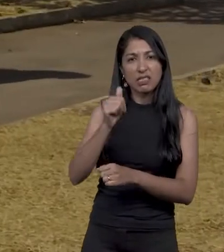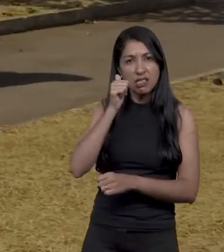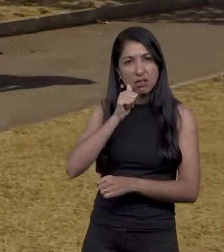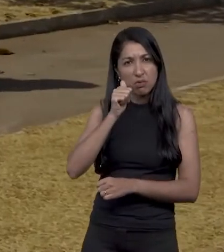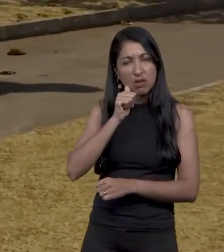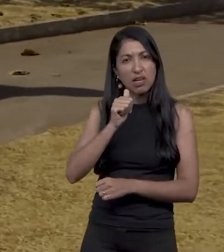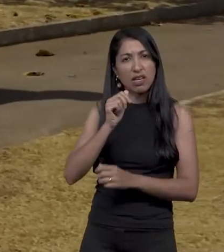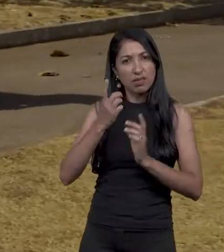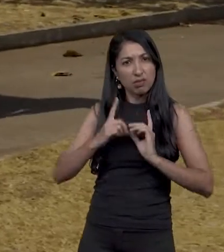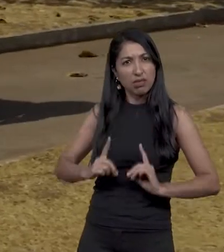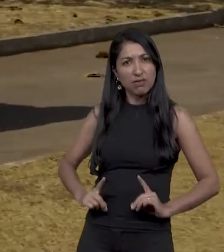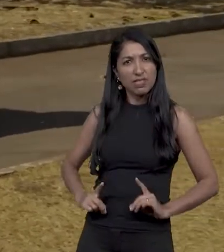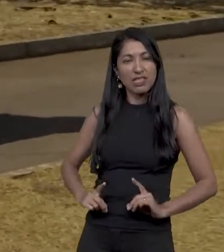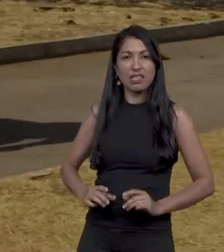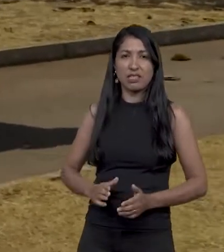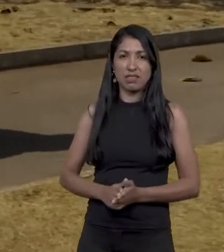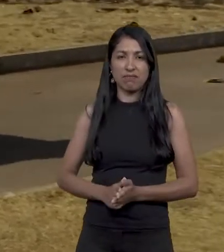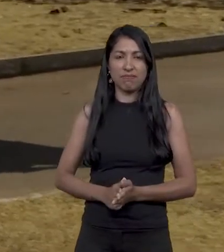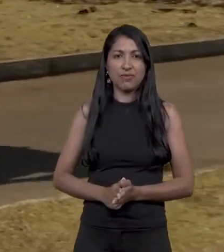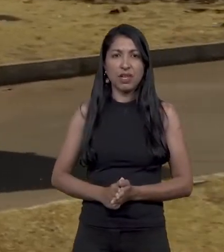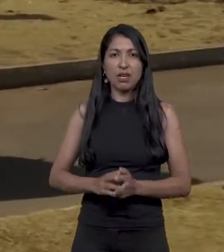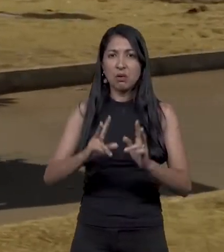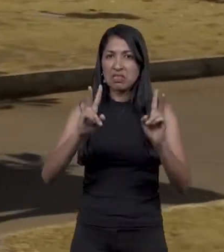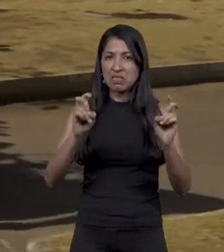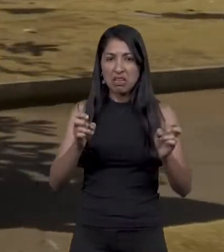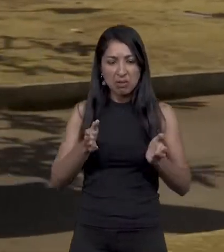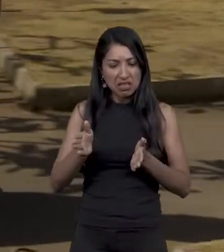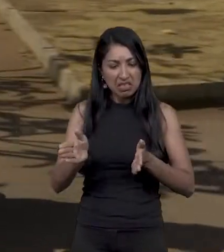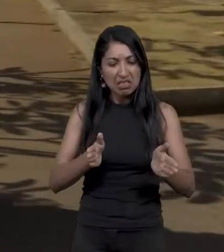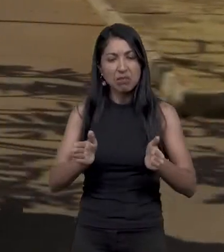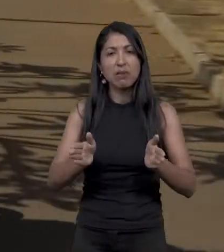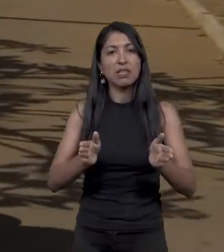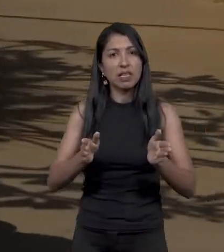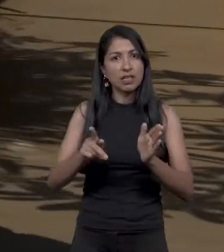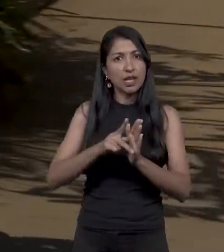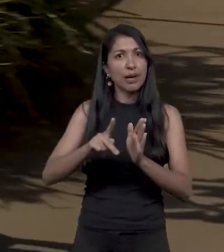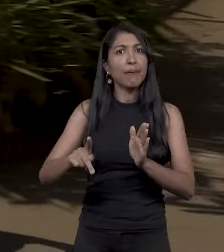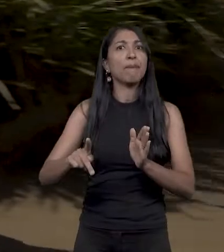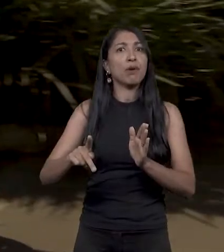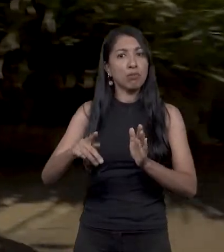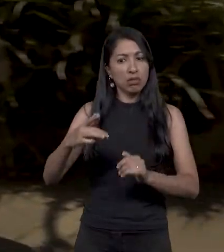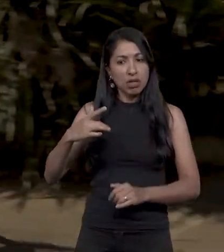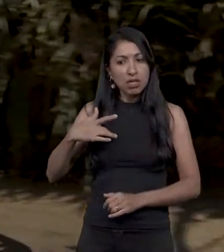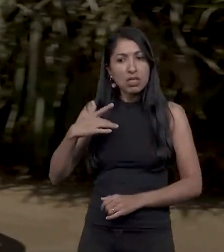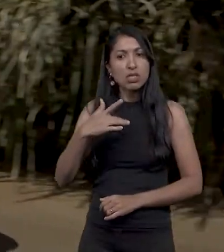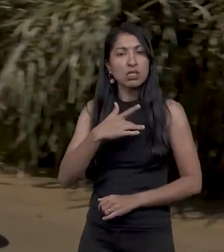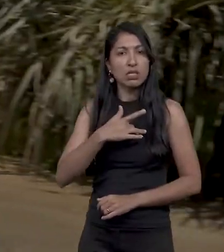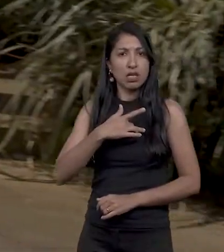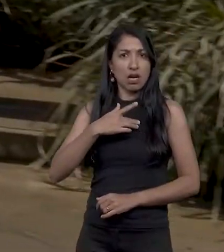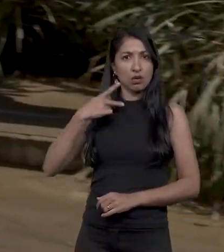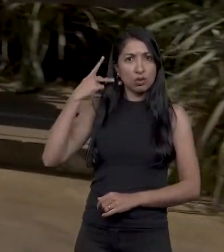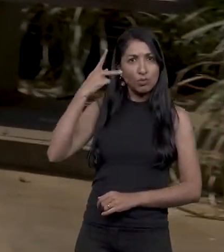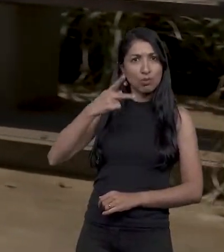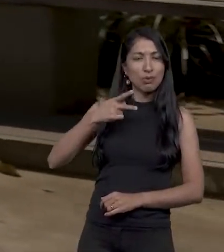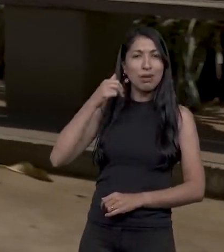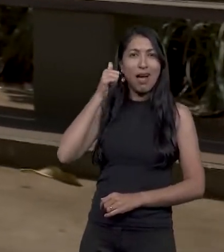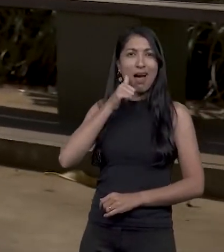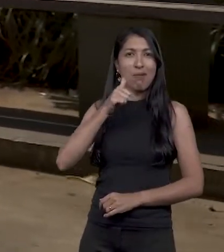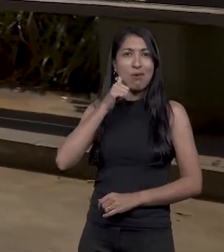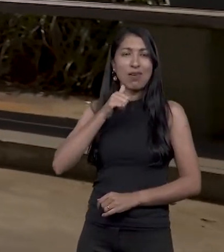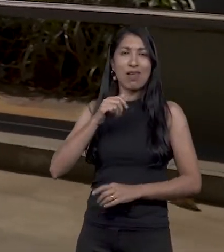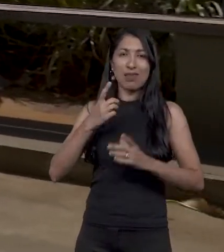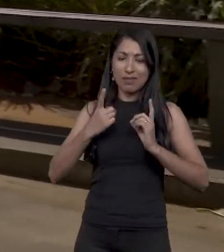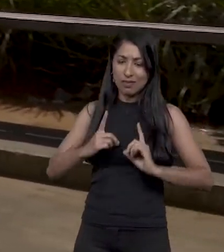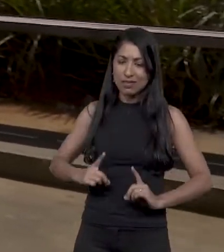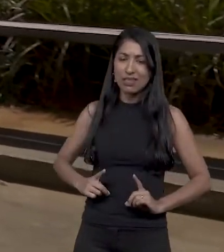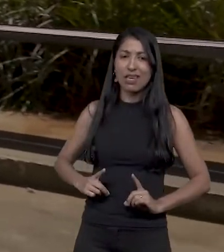A questão da acessibilidade é questão até de saúde pública. Uma mulher que não pode sair para a rua porque não tem acessibilidade, ela fica em casa,